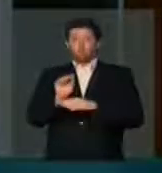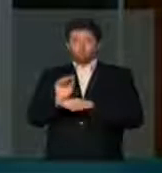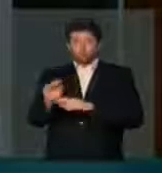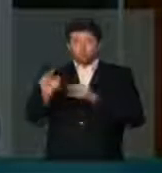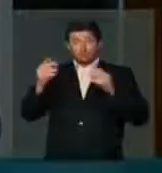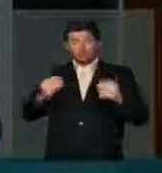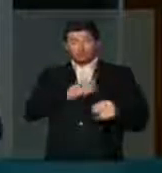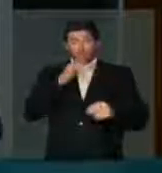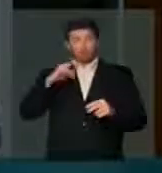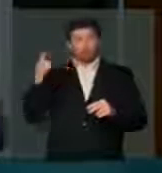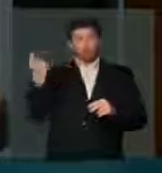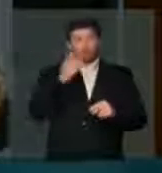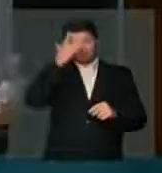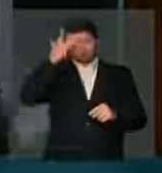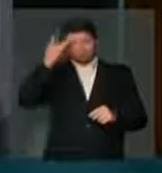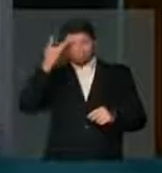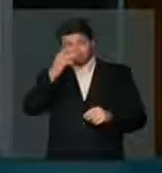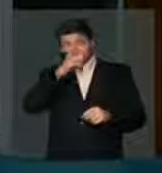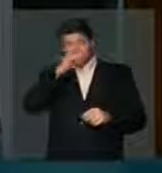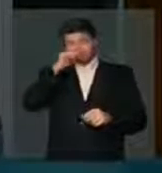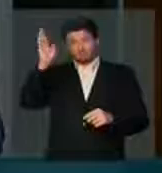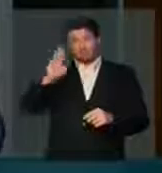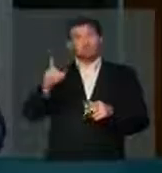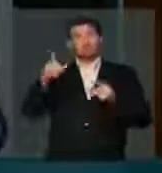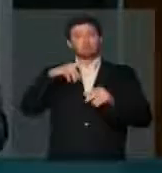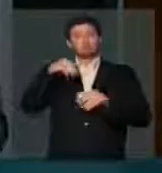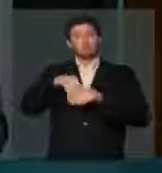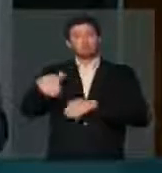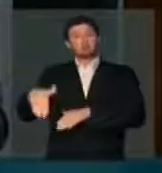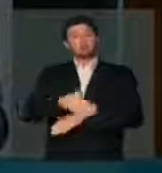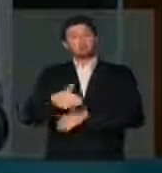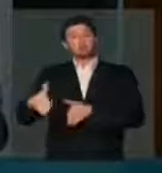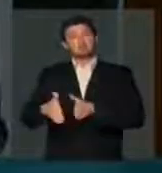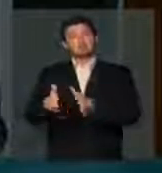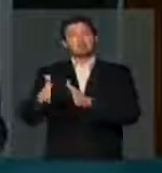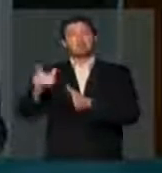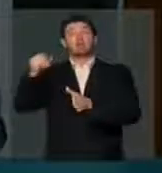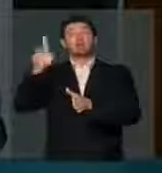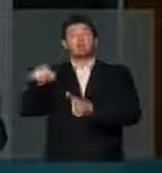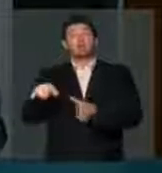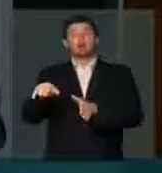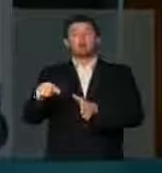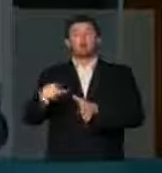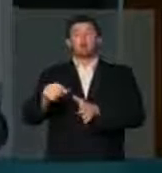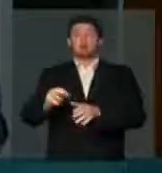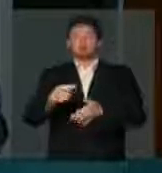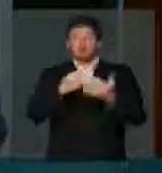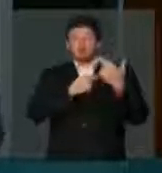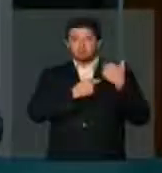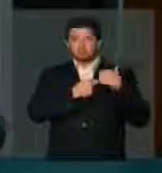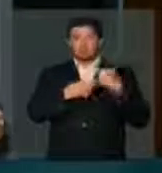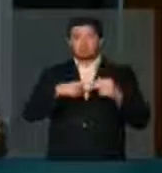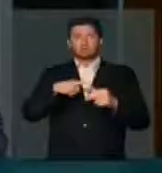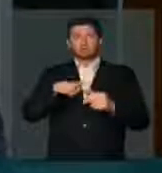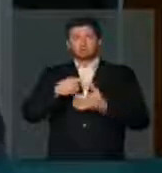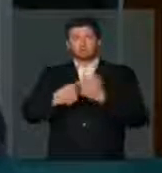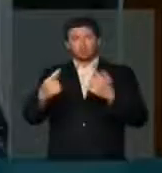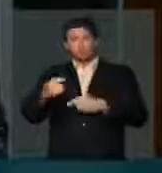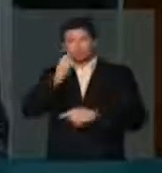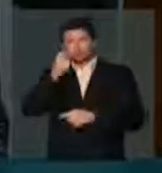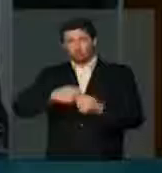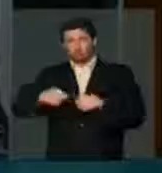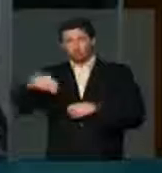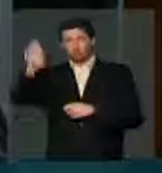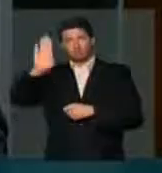de todos nós brasileiros nas nossas rodovias. Vocês são responsáveis pelo combate de drogas em todo o nosso